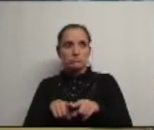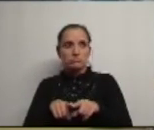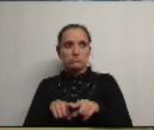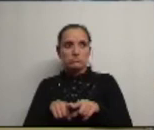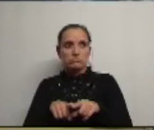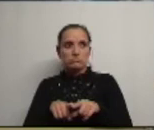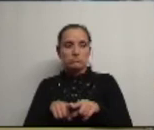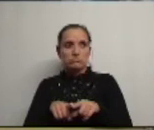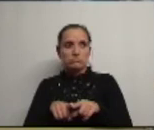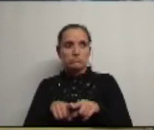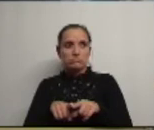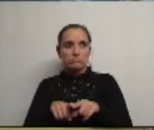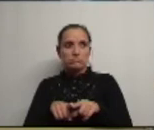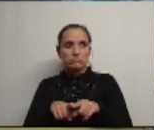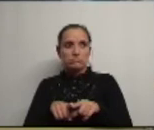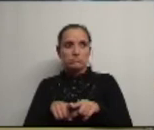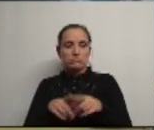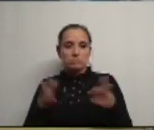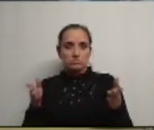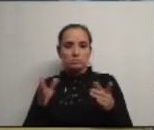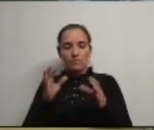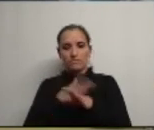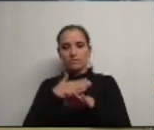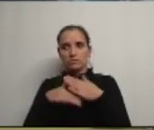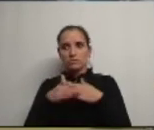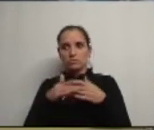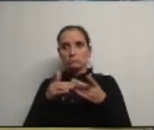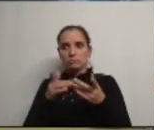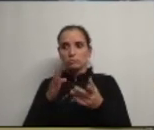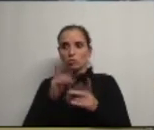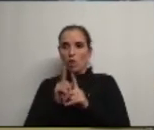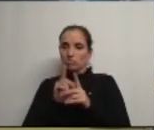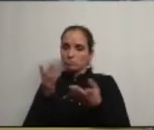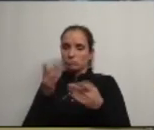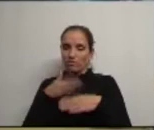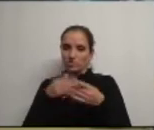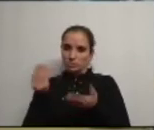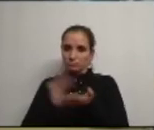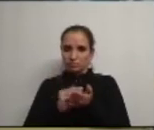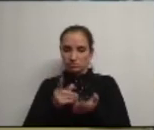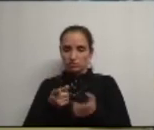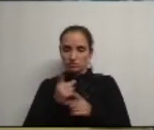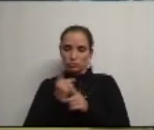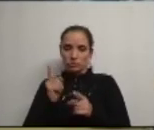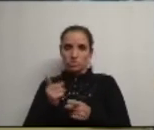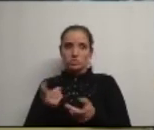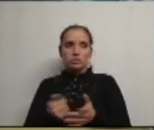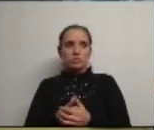acabou por surtir o seu o seu efeito enfim e justifica a razão pela qual existe